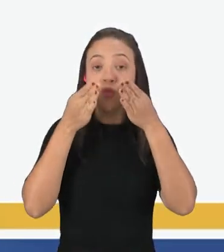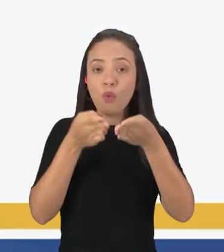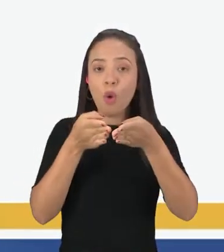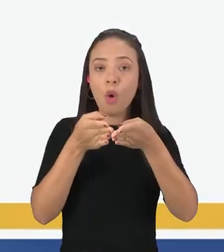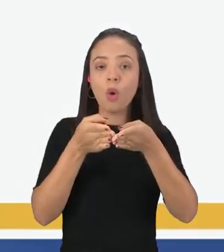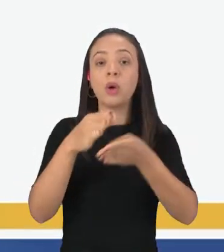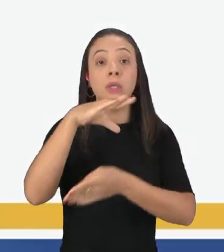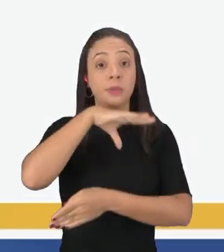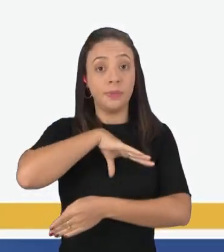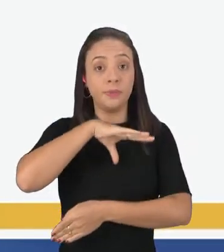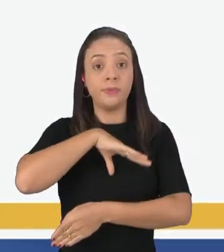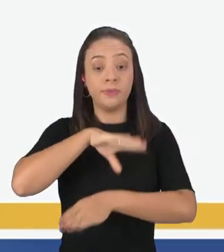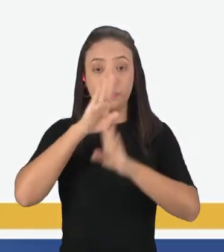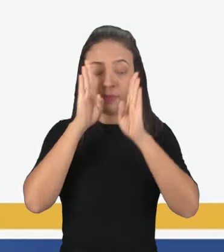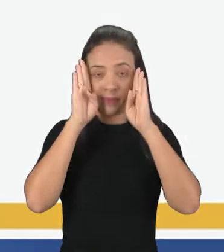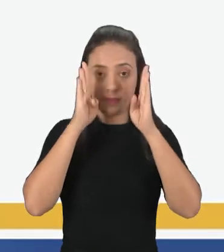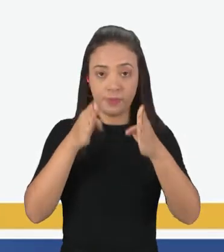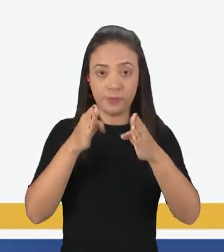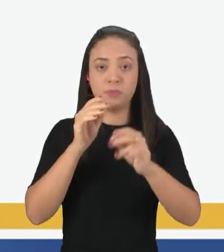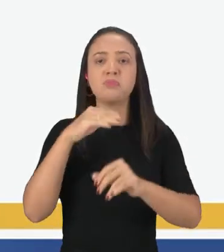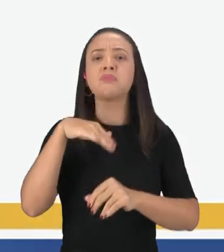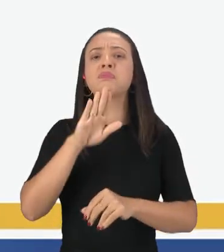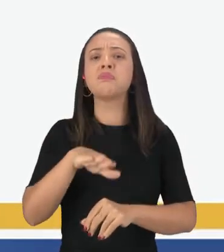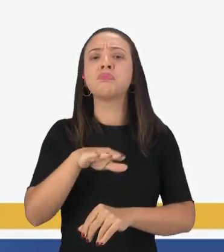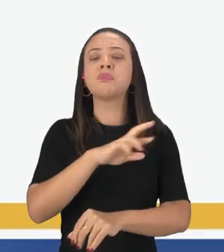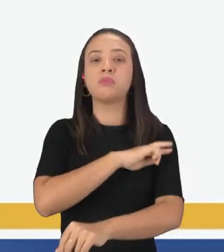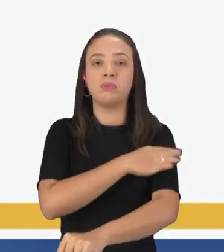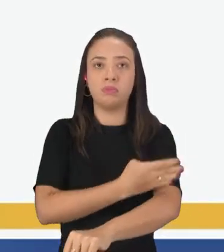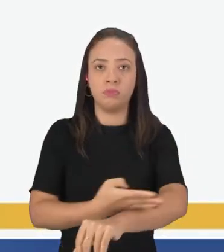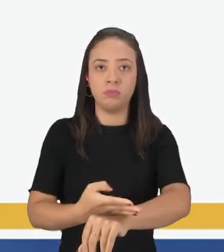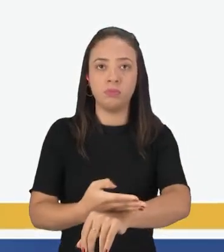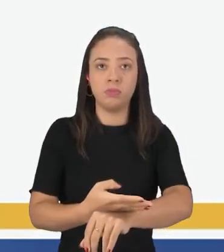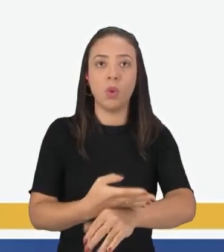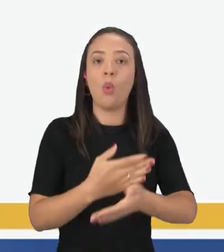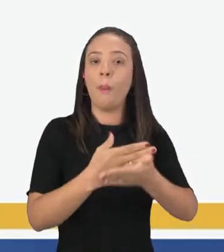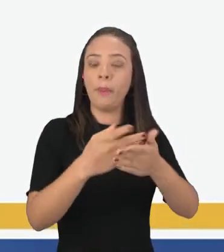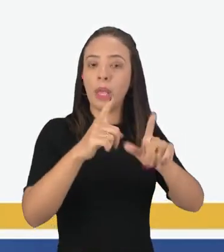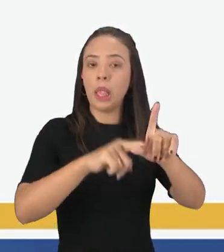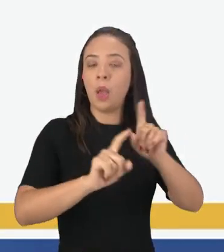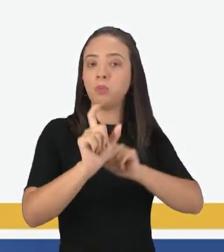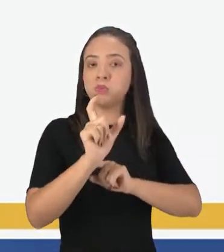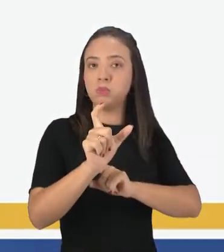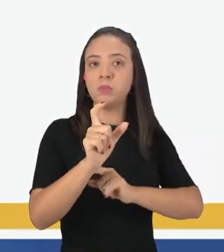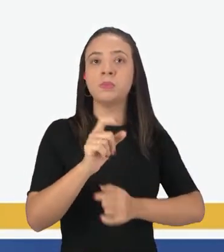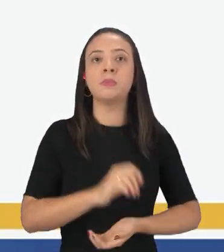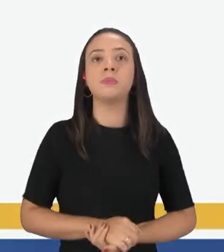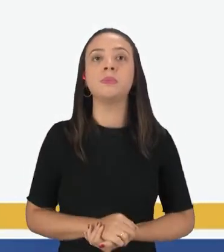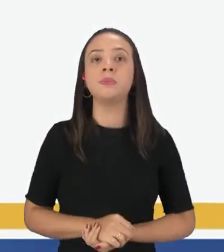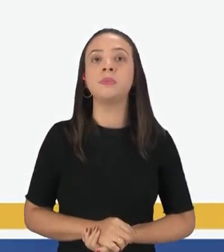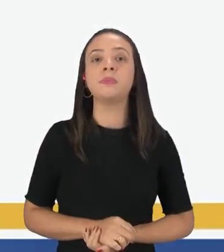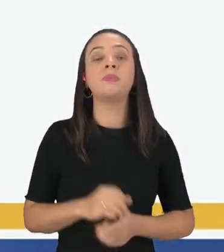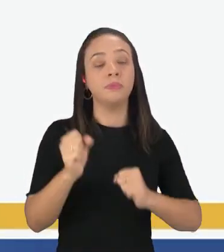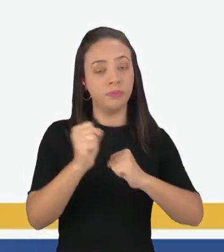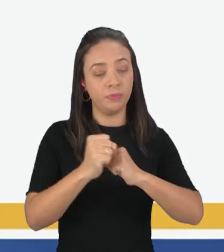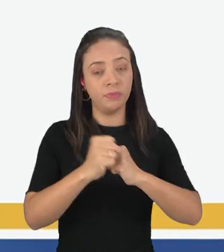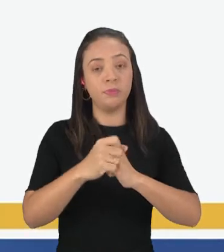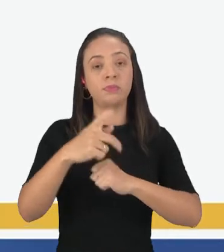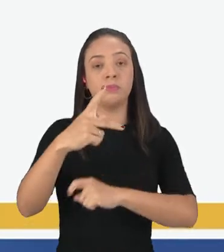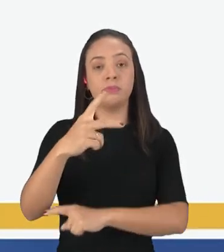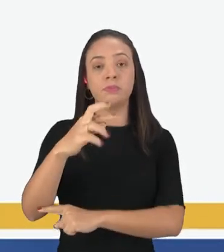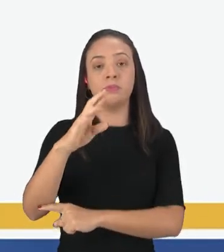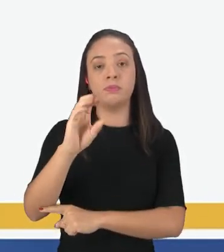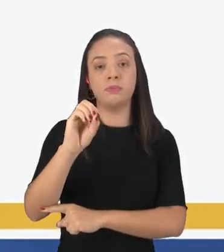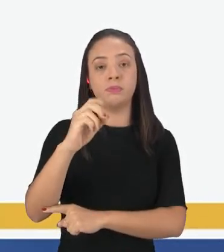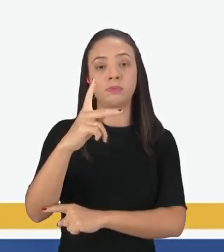exatamente a cidade que eu estou me referindo. Rio Branco. Letra maiúscula, porque é o nome de cidade. E é um substantivo próprio,